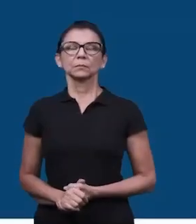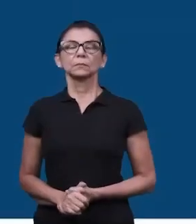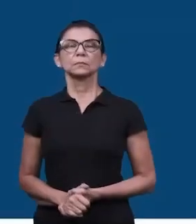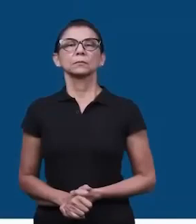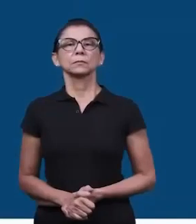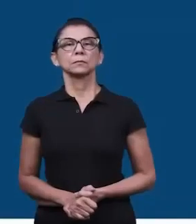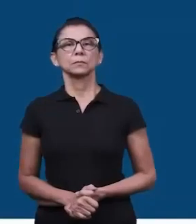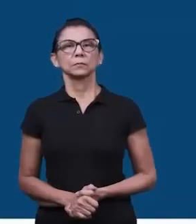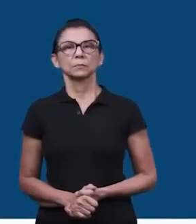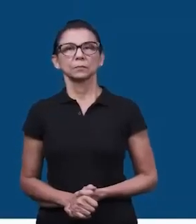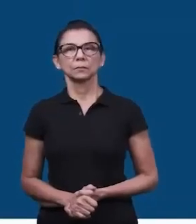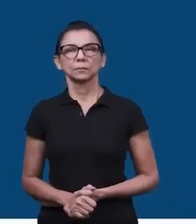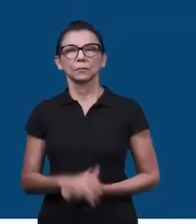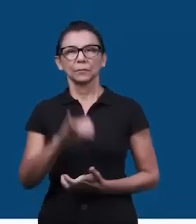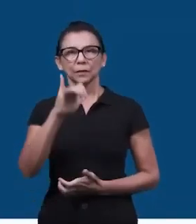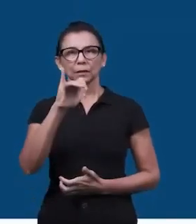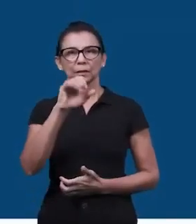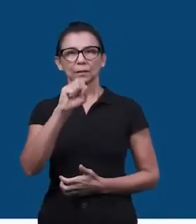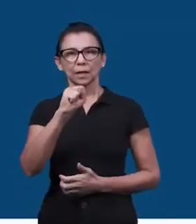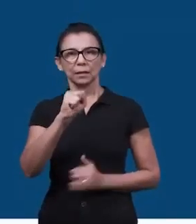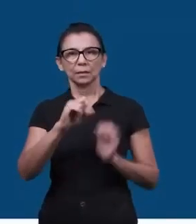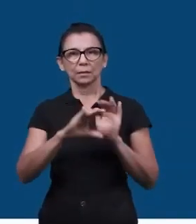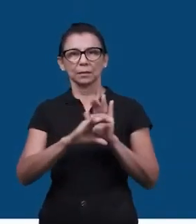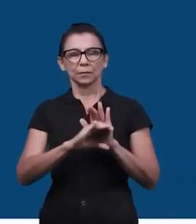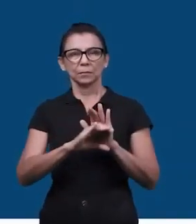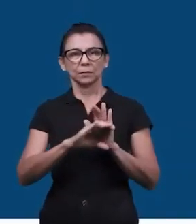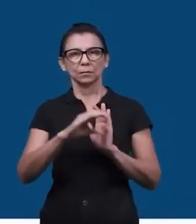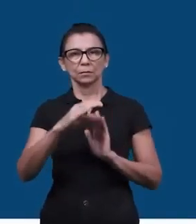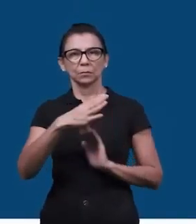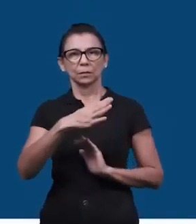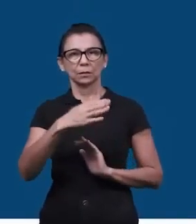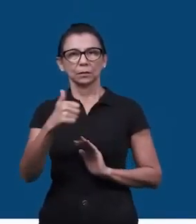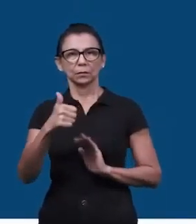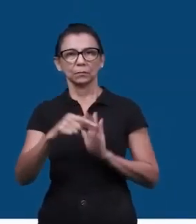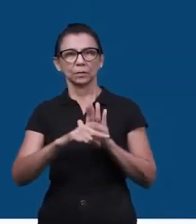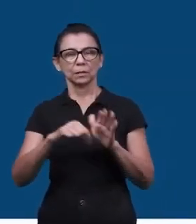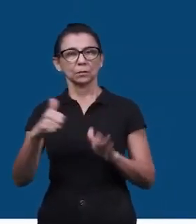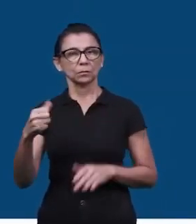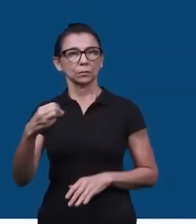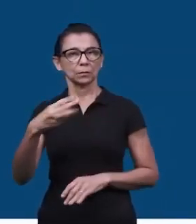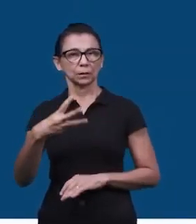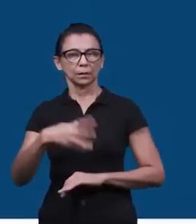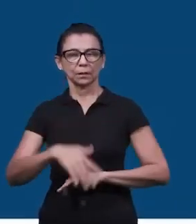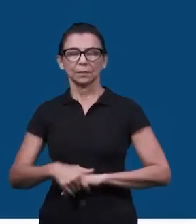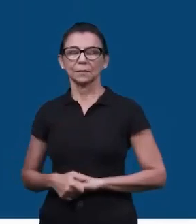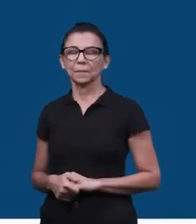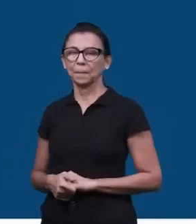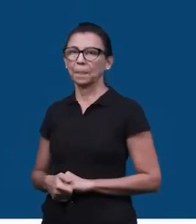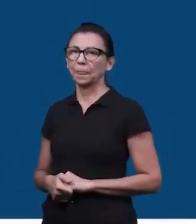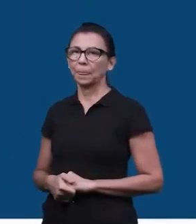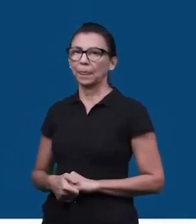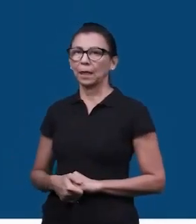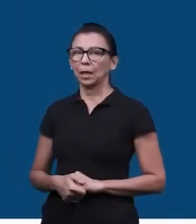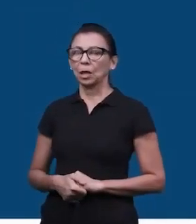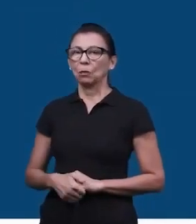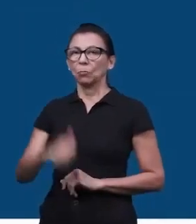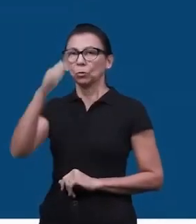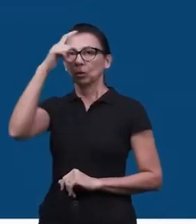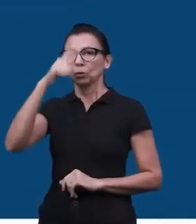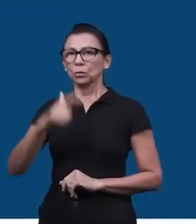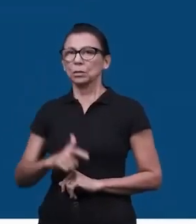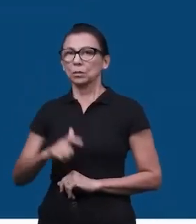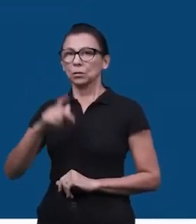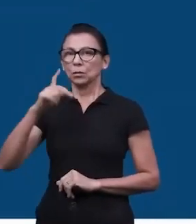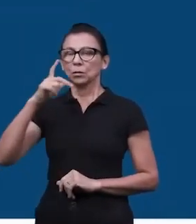E o texto está em Isaías 41, 13. E o texto diz assim. Porque eu, o Senhor teu Deus,